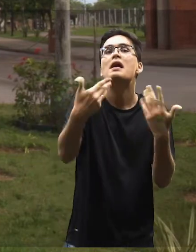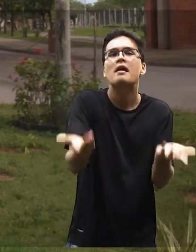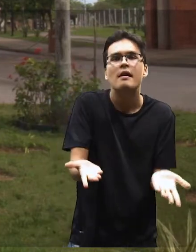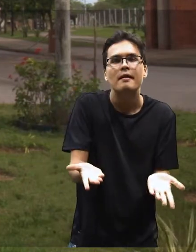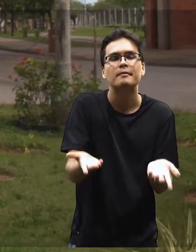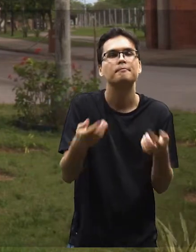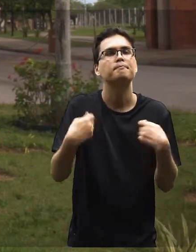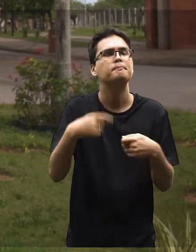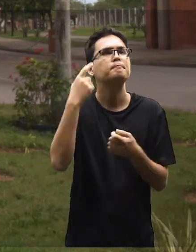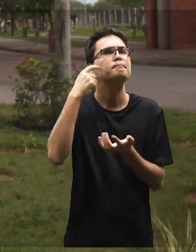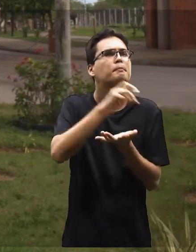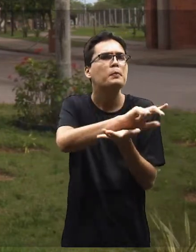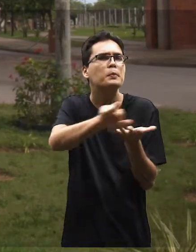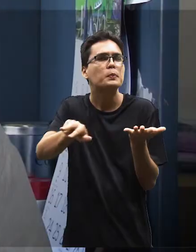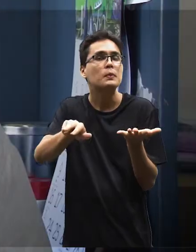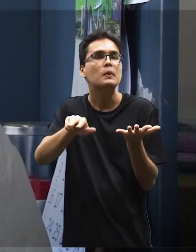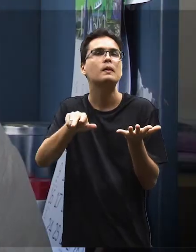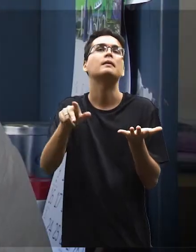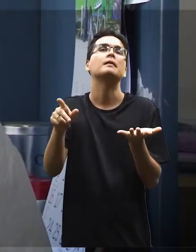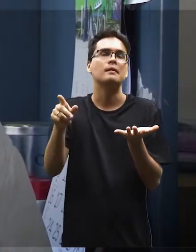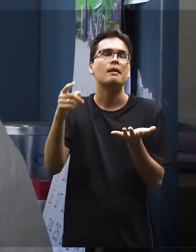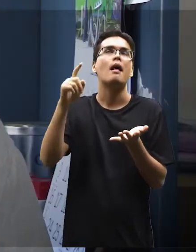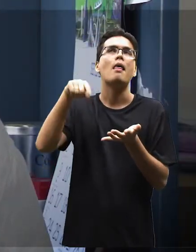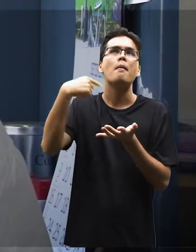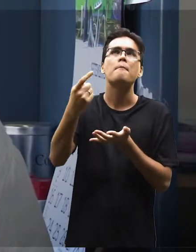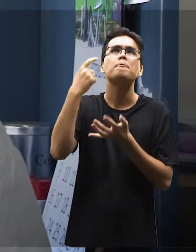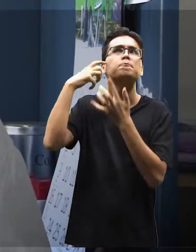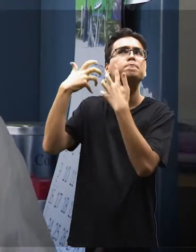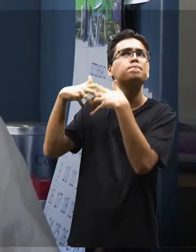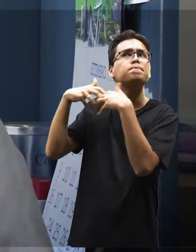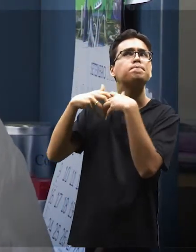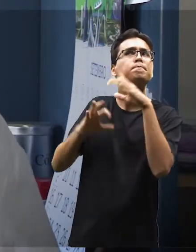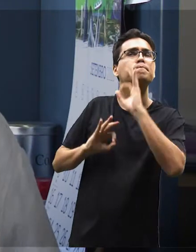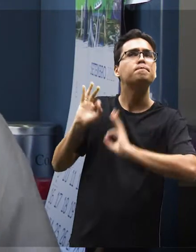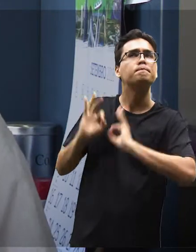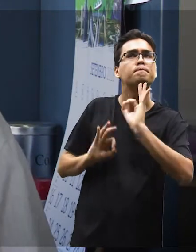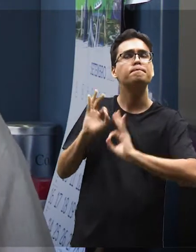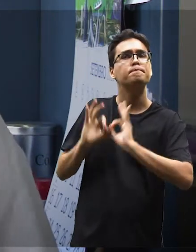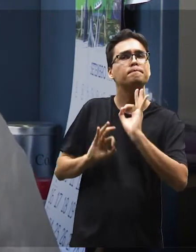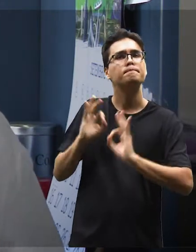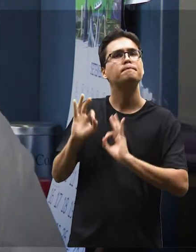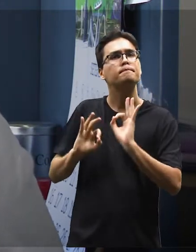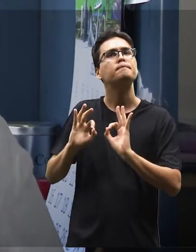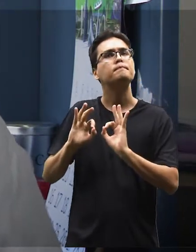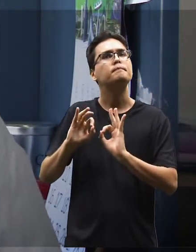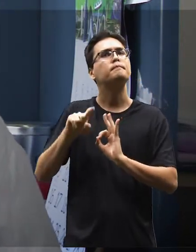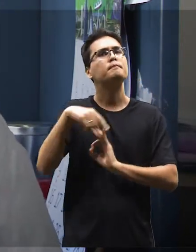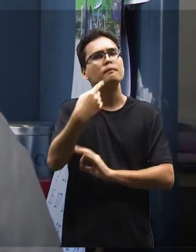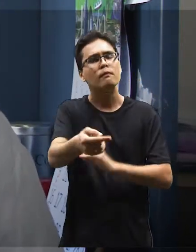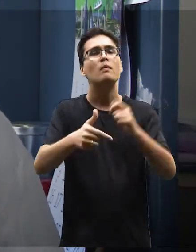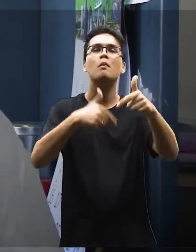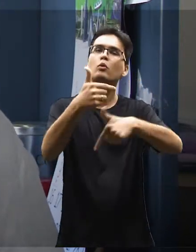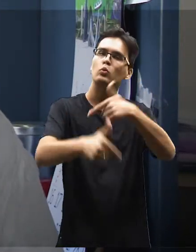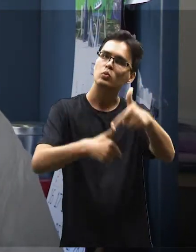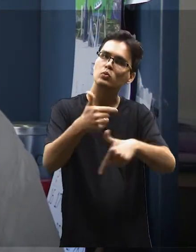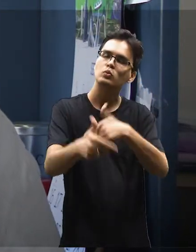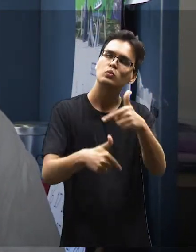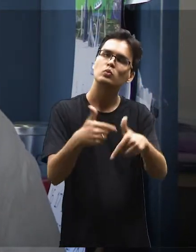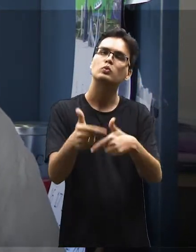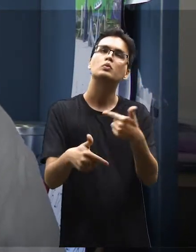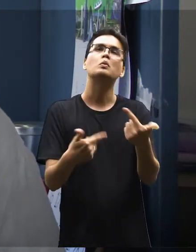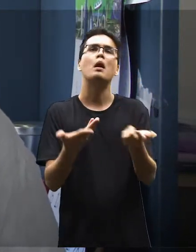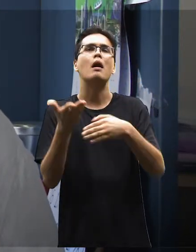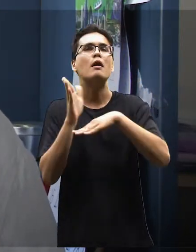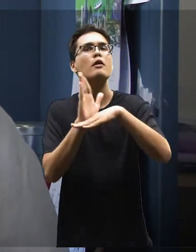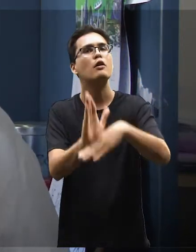contra que. Enfim, ele faz toda uma reflexão teórica, ele é preparado para fazer toda essa reflexão teórica para justamente